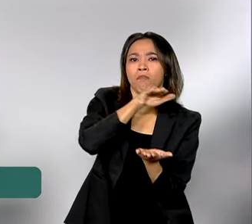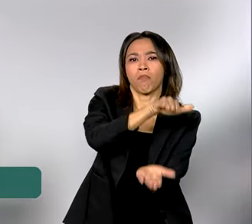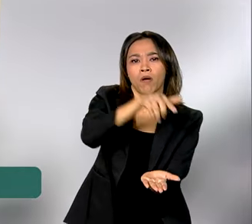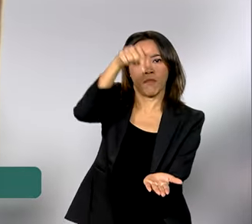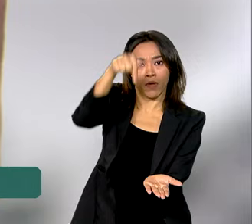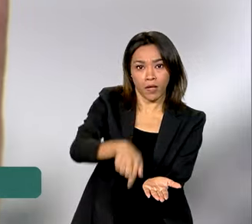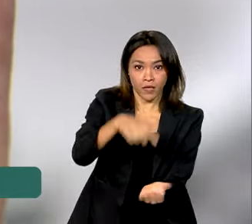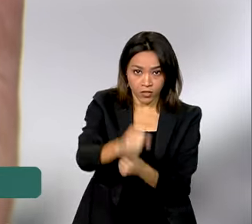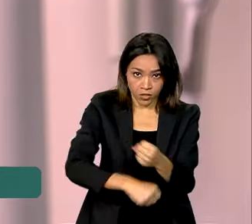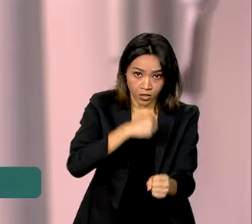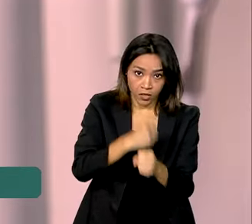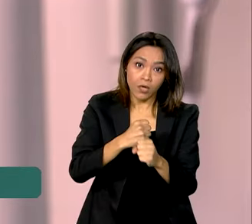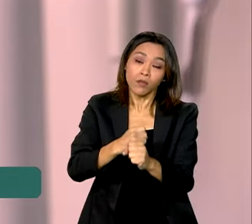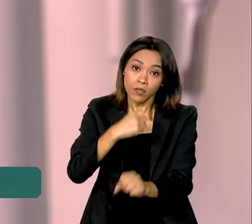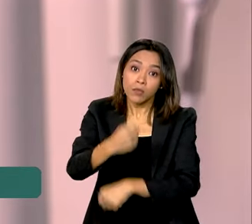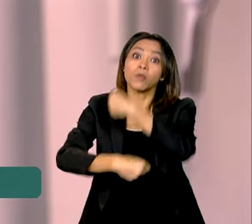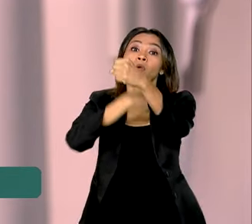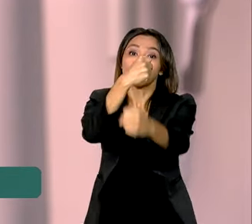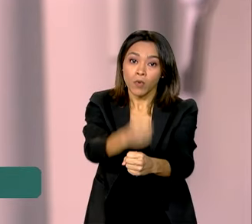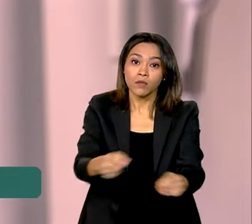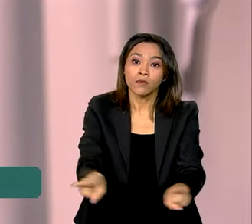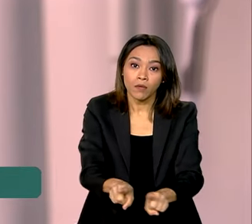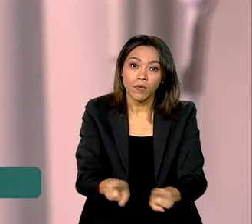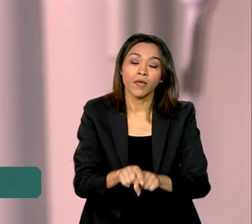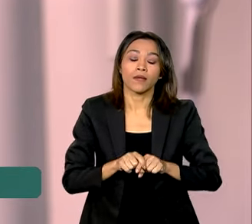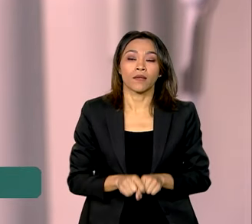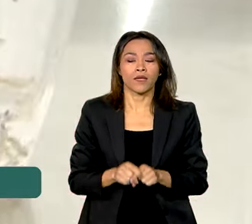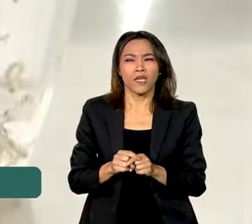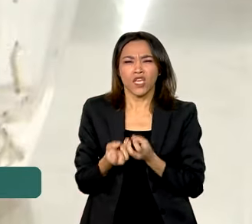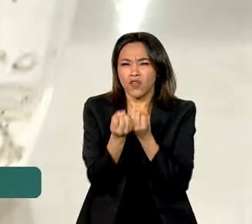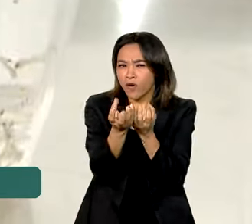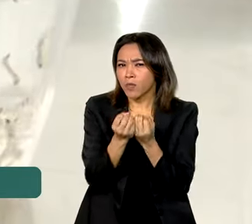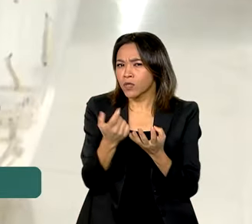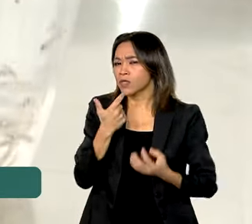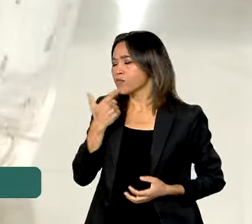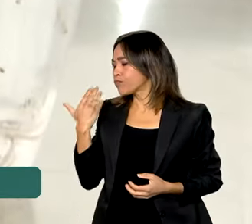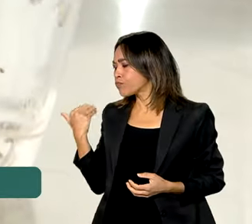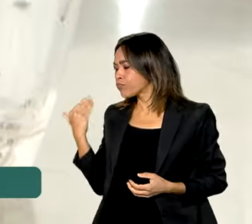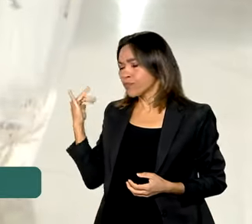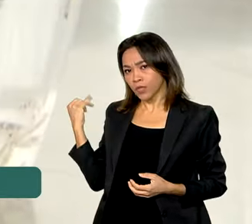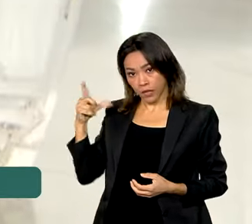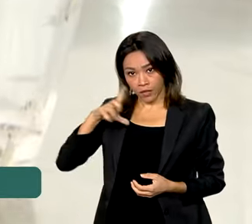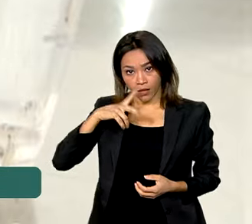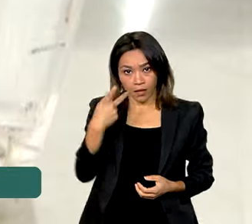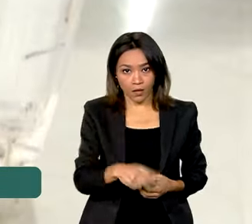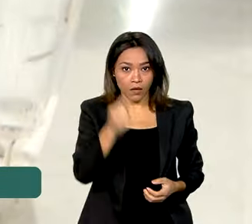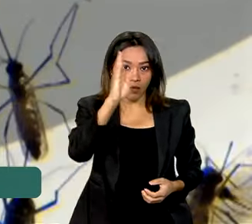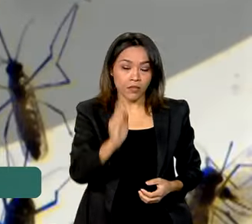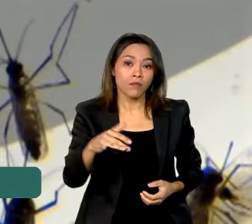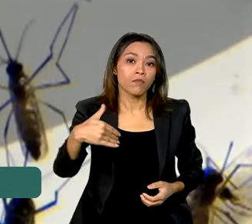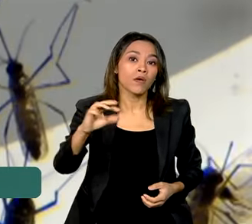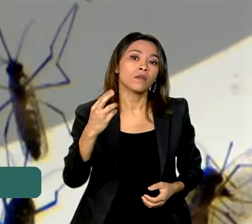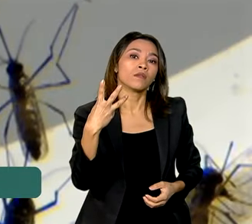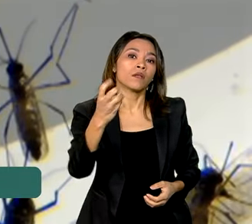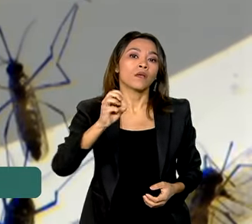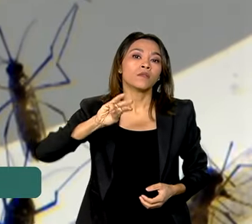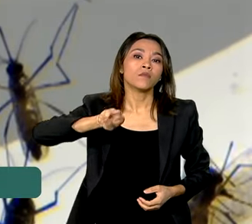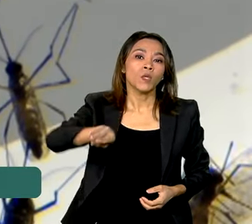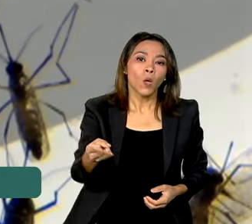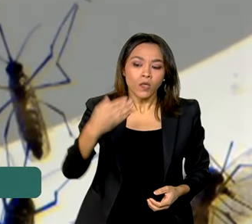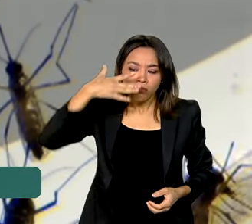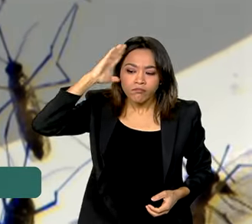e 2025. Segundo os dados mais recentes, existem no Brasil mais de 3 milhões de casos